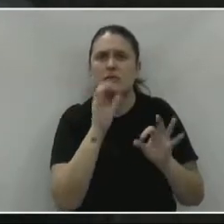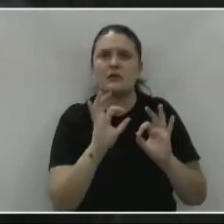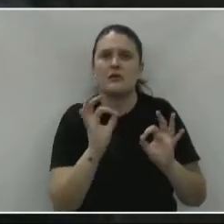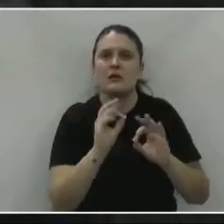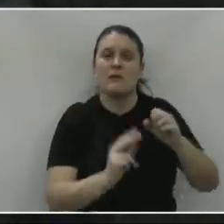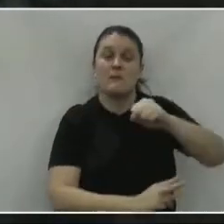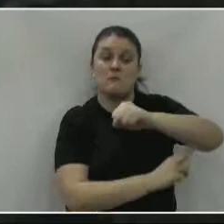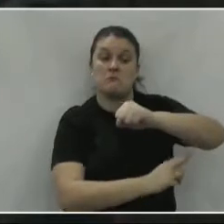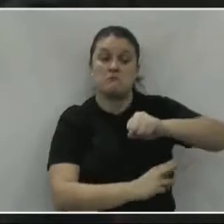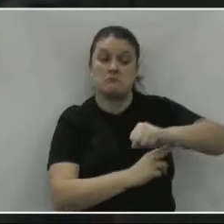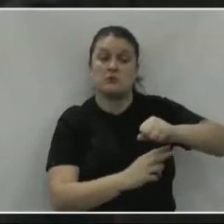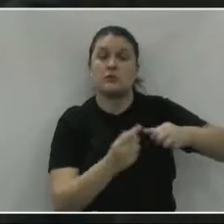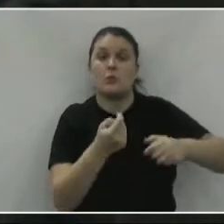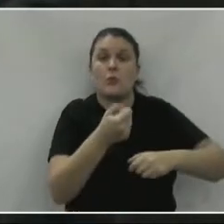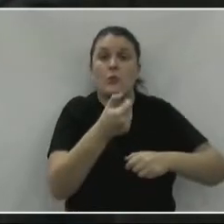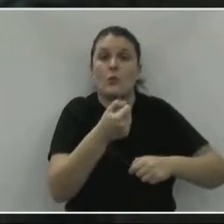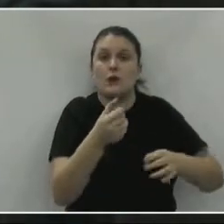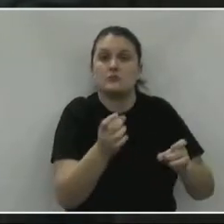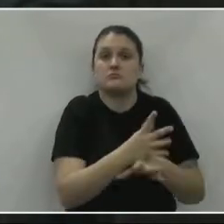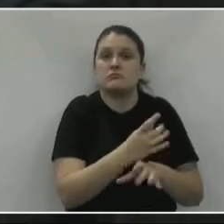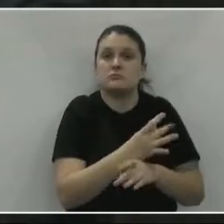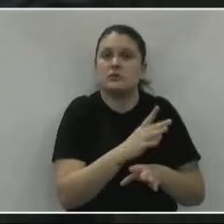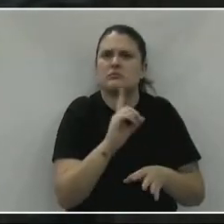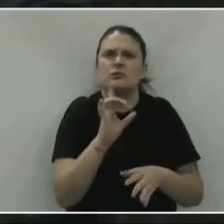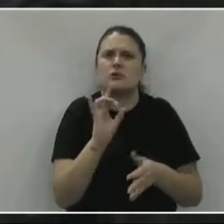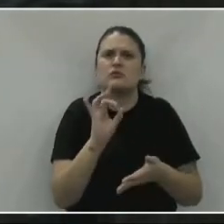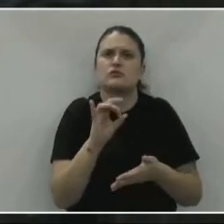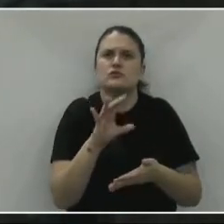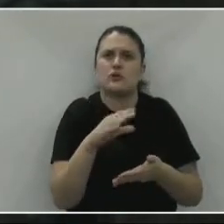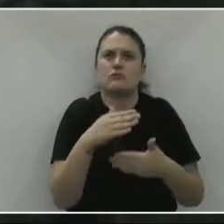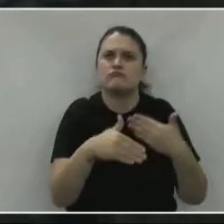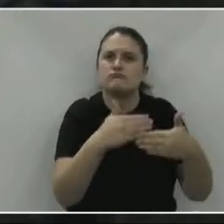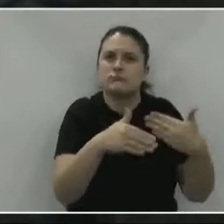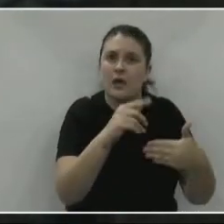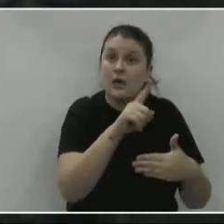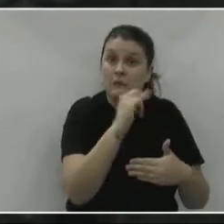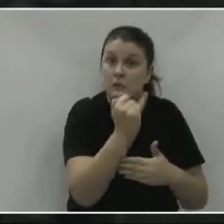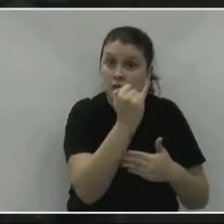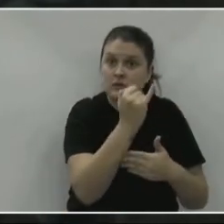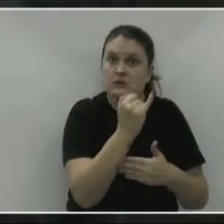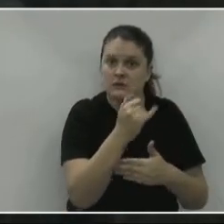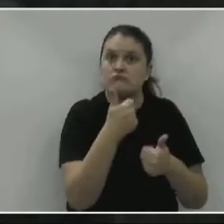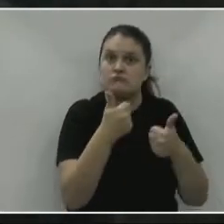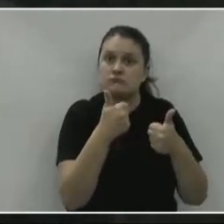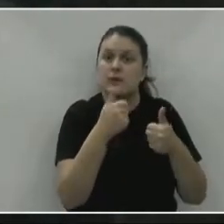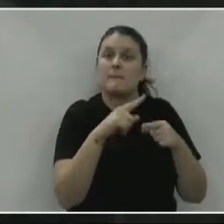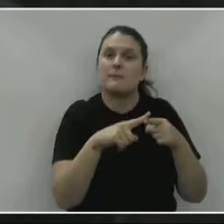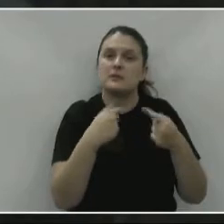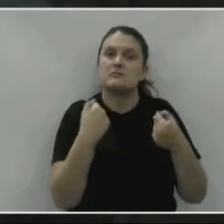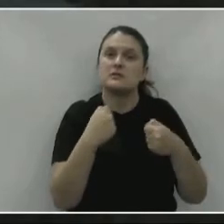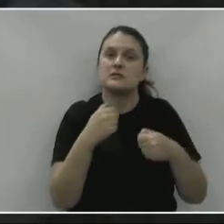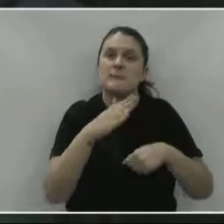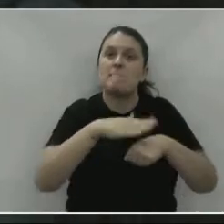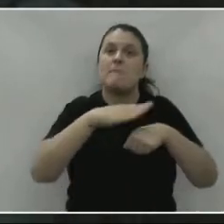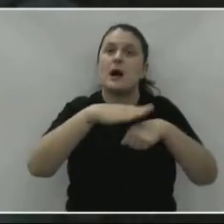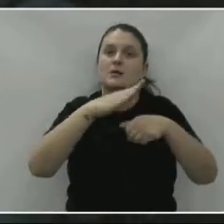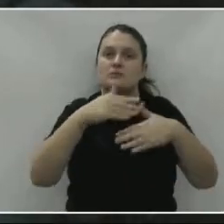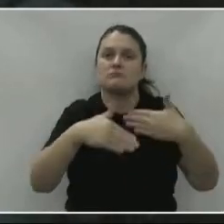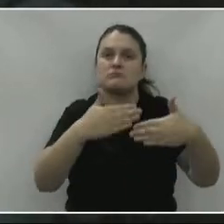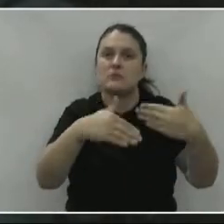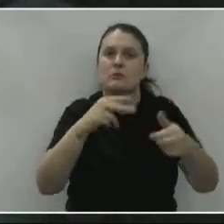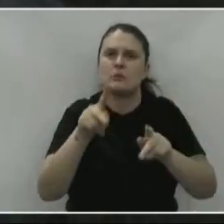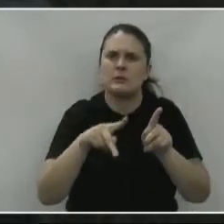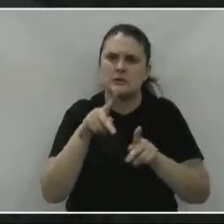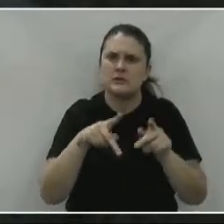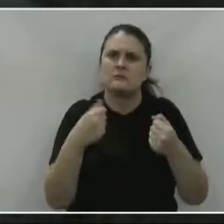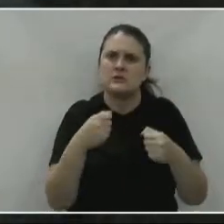ponte já está feita, já está tudo arrumado. Mas não é só essas questões. É importante, mas a gente tem que caminhar. A população precisa